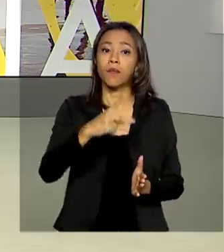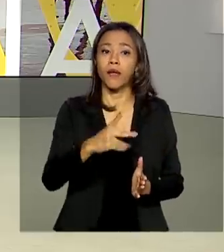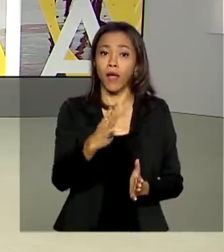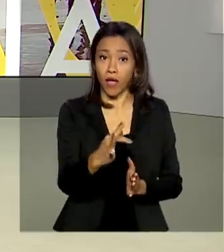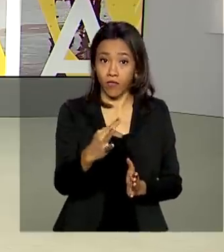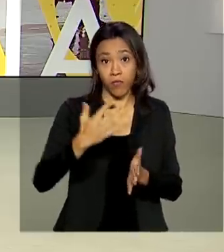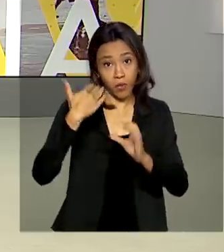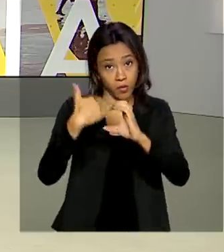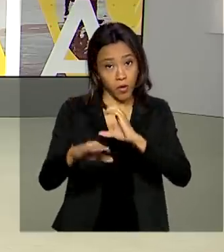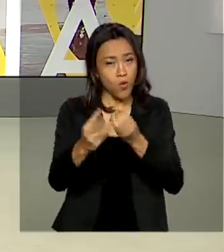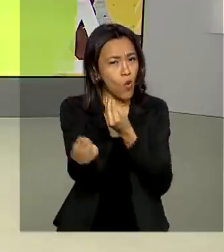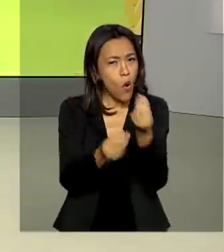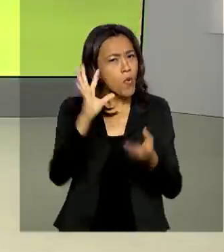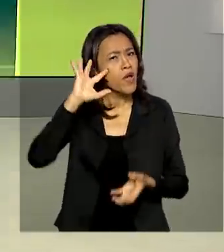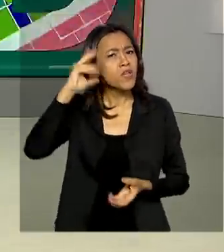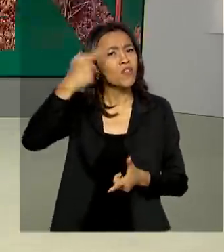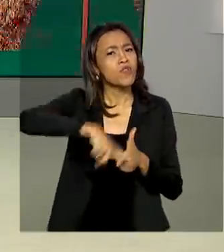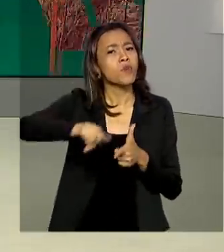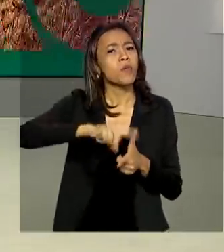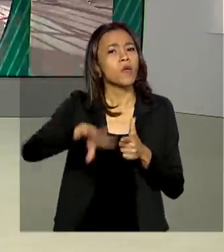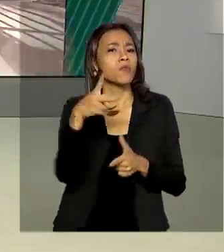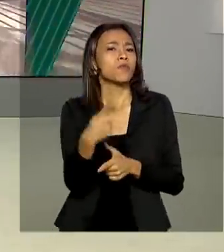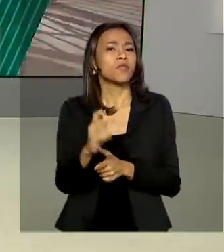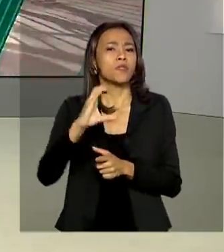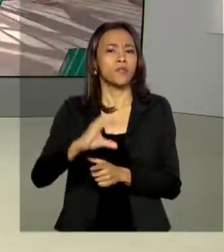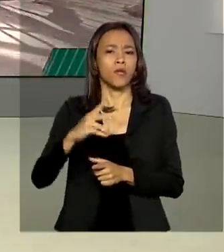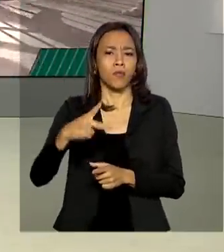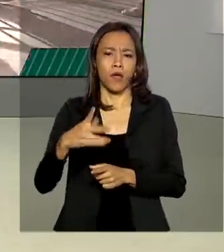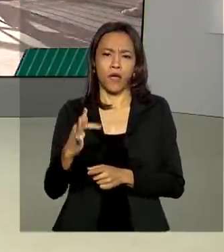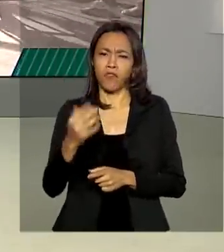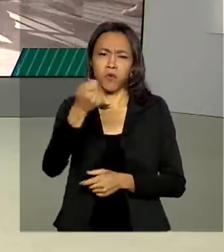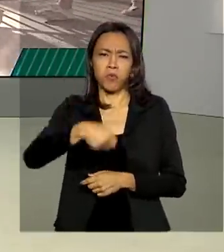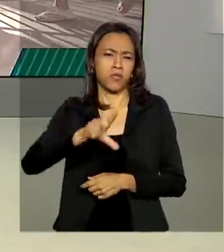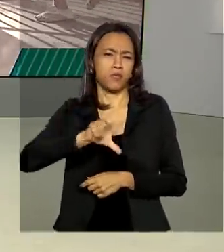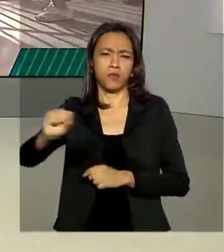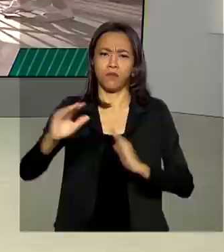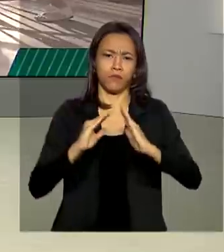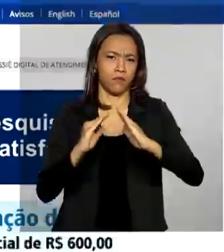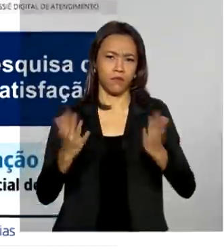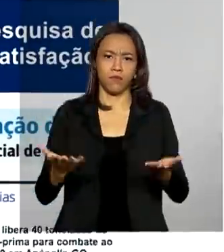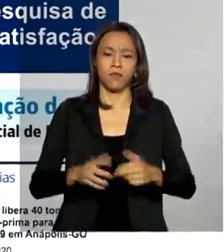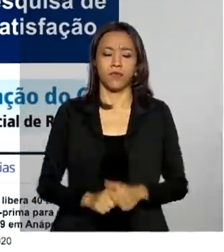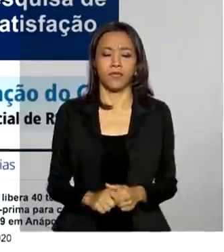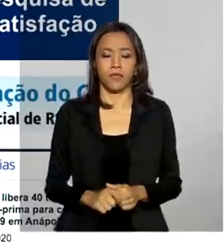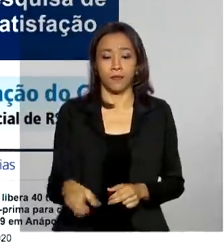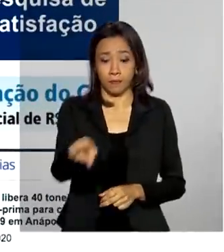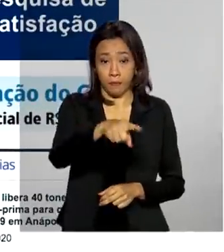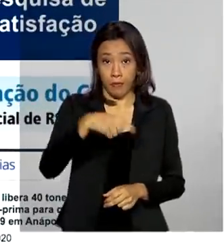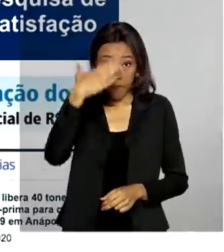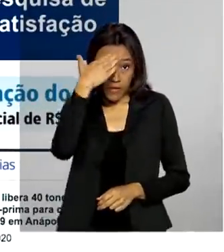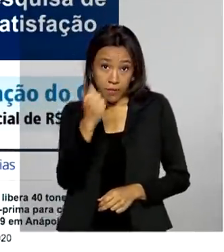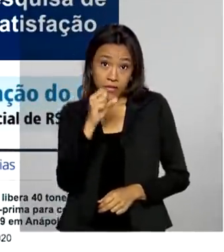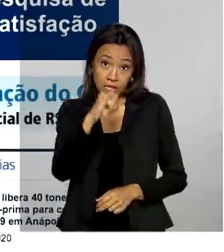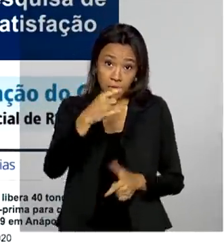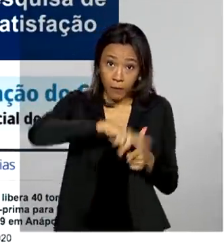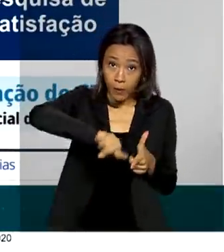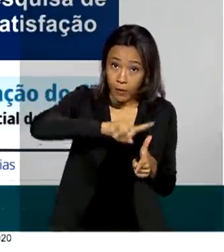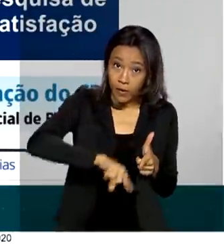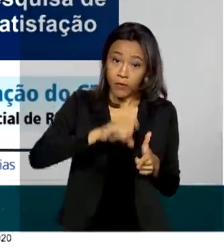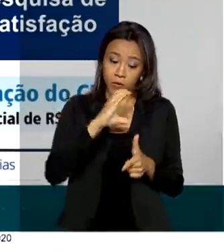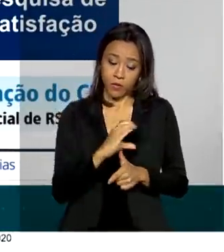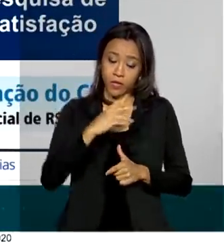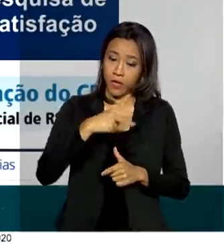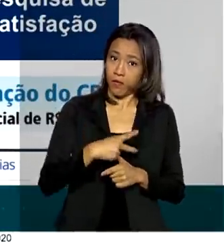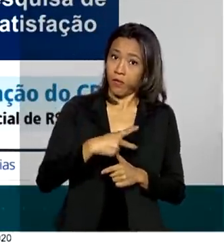como você pode resolver alguma pendência cadastral sem sair de casa. Para saber se tem alguma pendência no